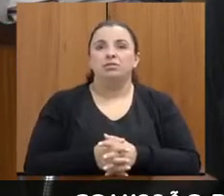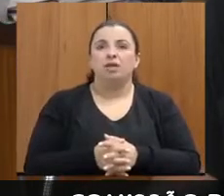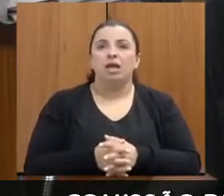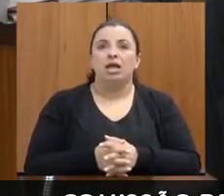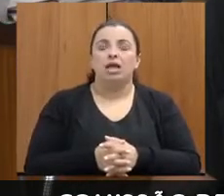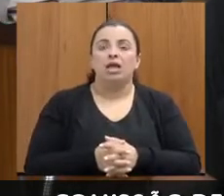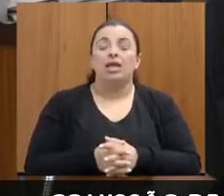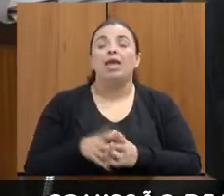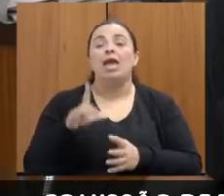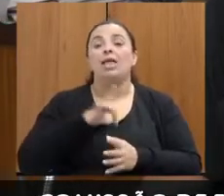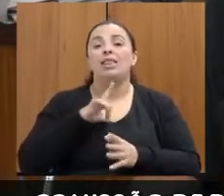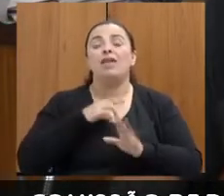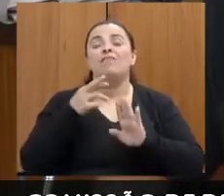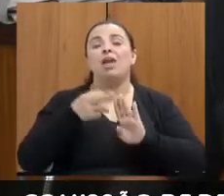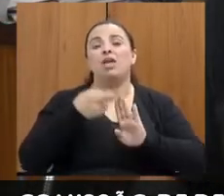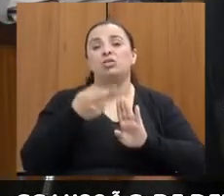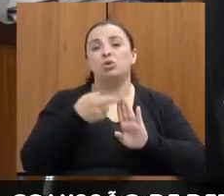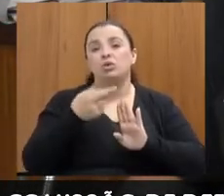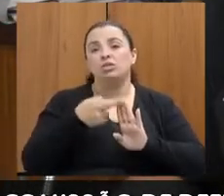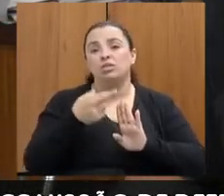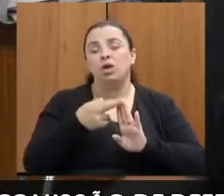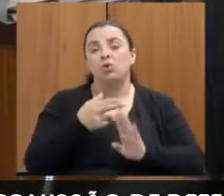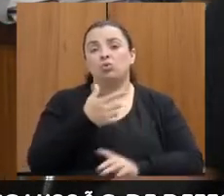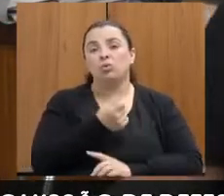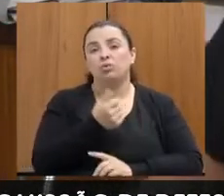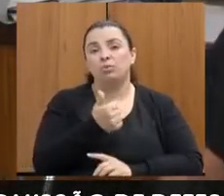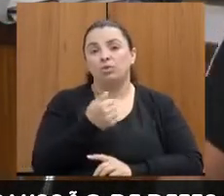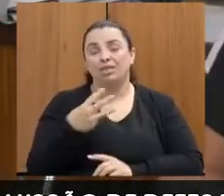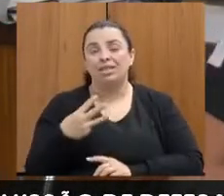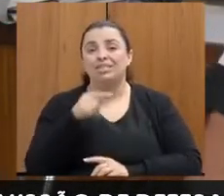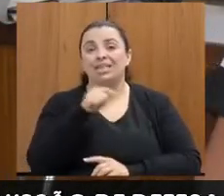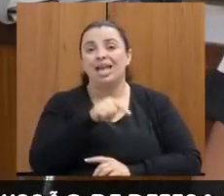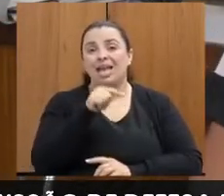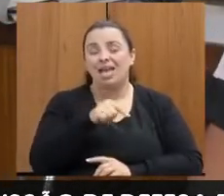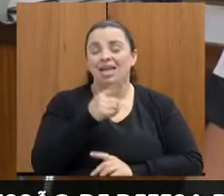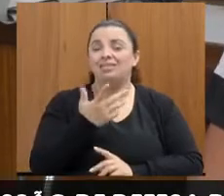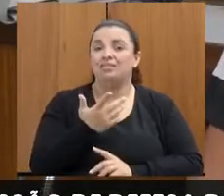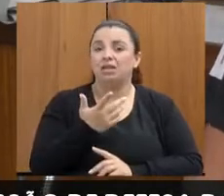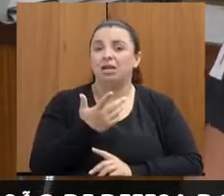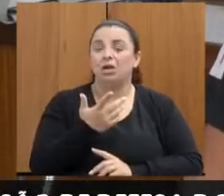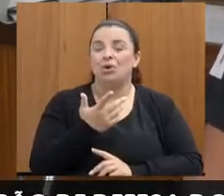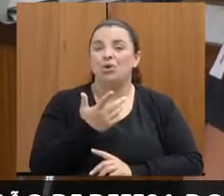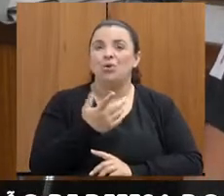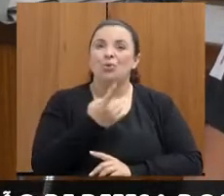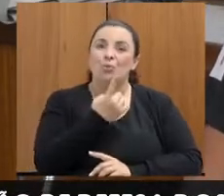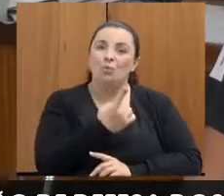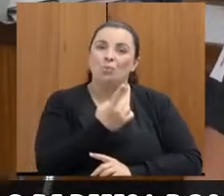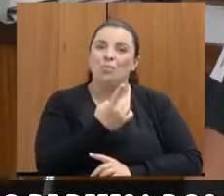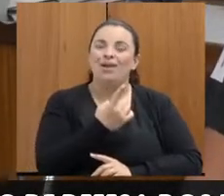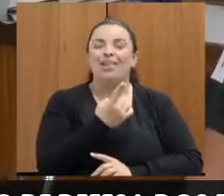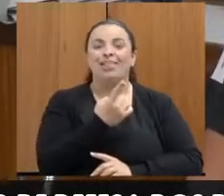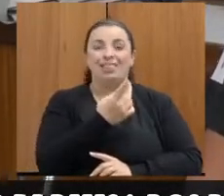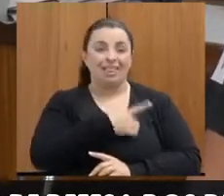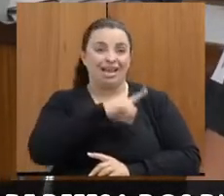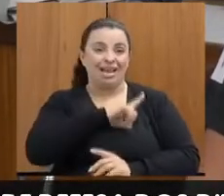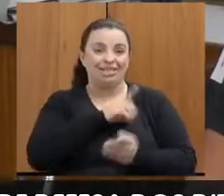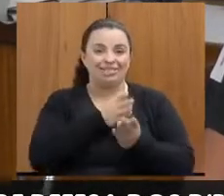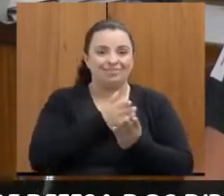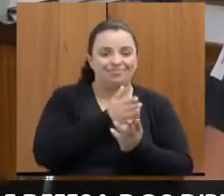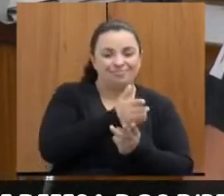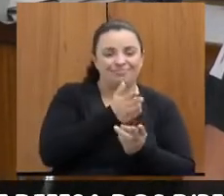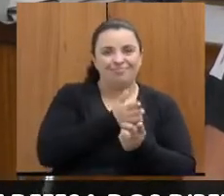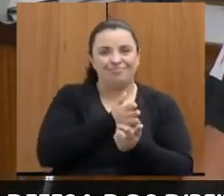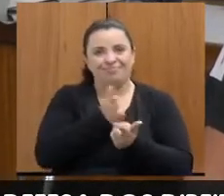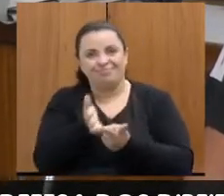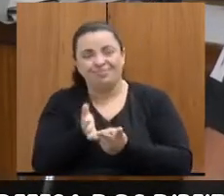aí, com a resolução de 2013, ela passa a ser, então, uma delegacia, uma em duas, que a gente costuma falar. Uma que vai tratar a violência doméstica